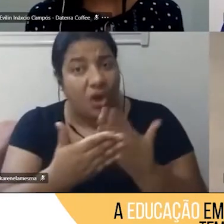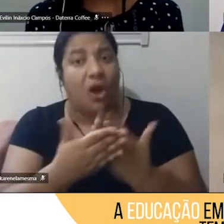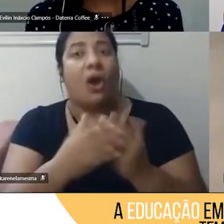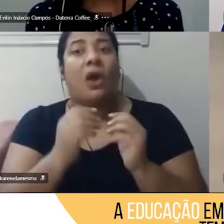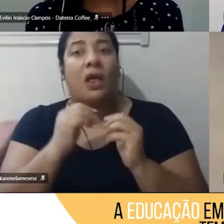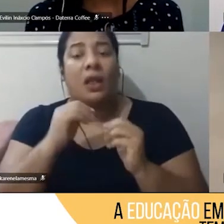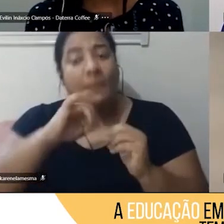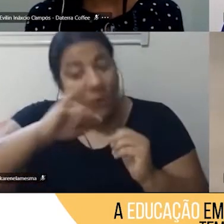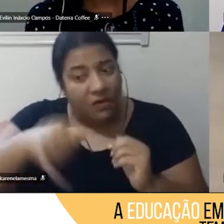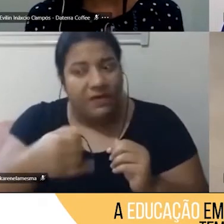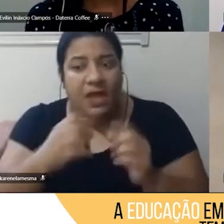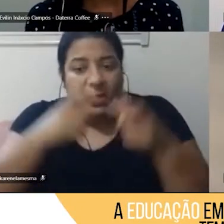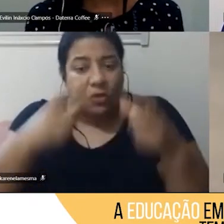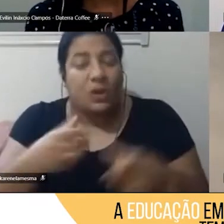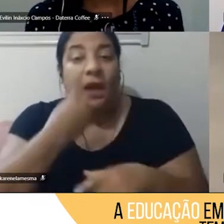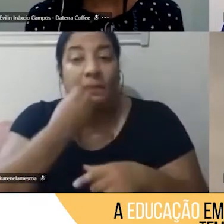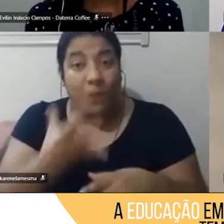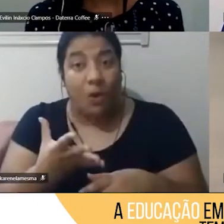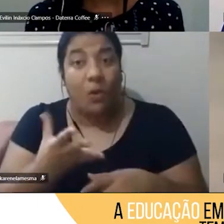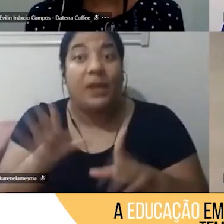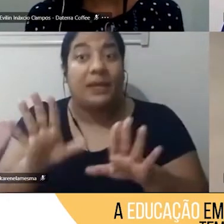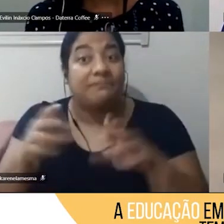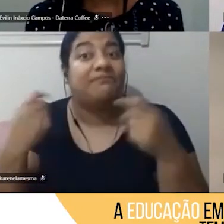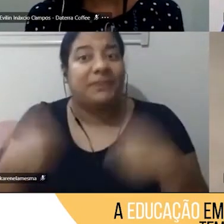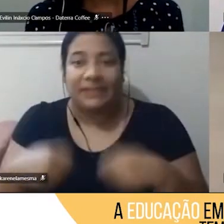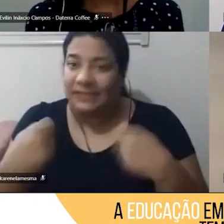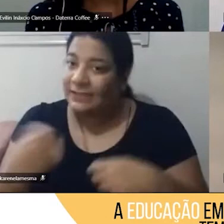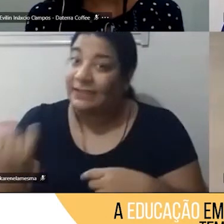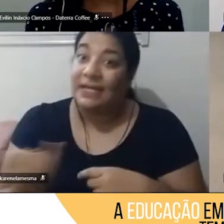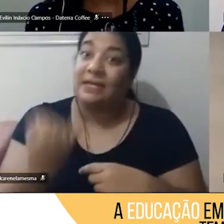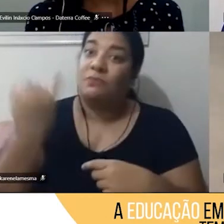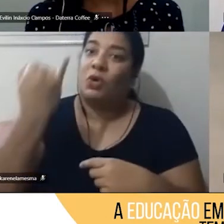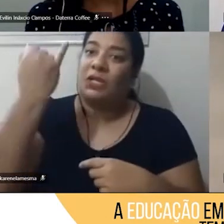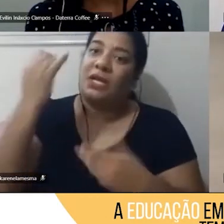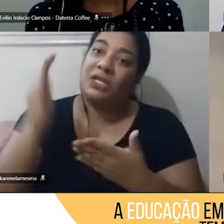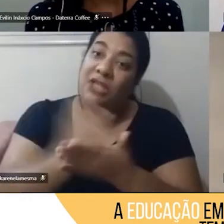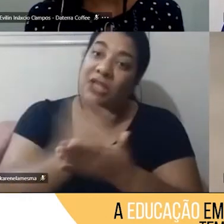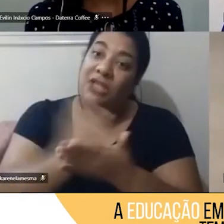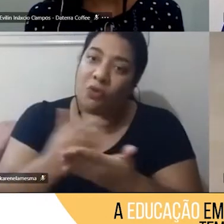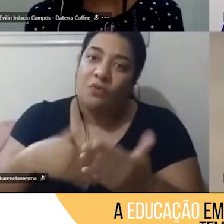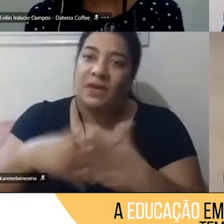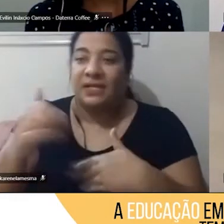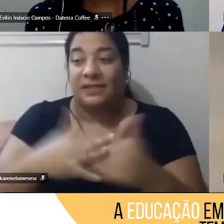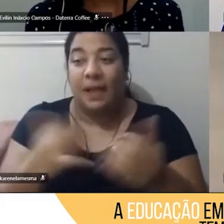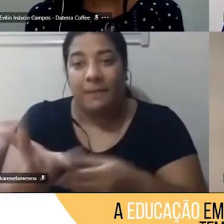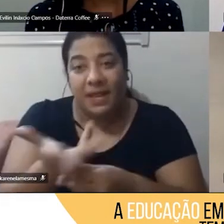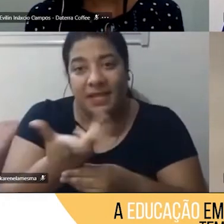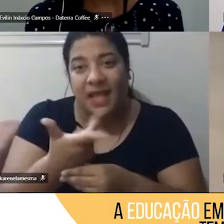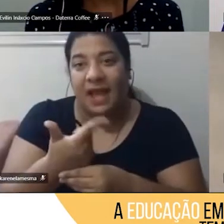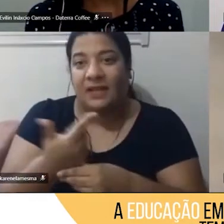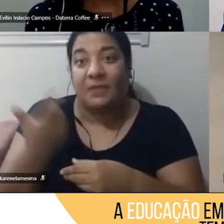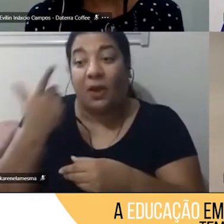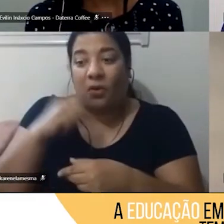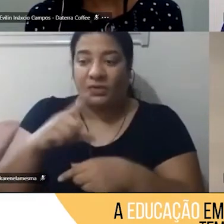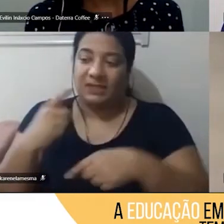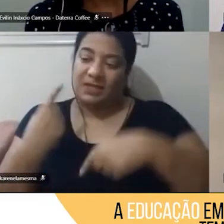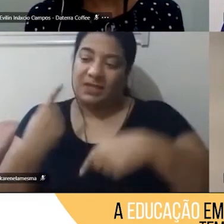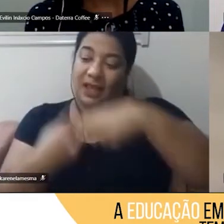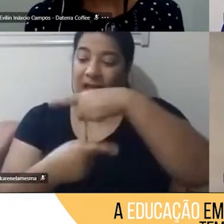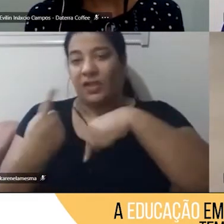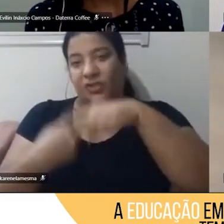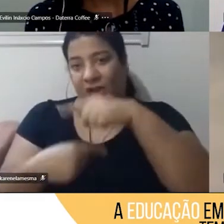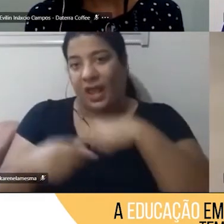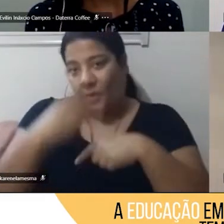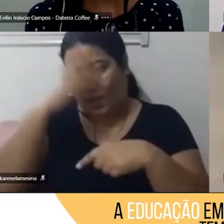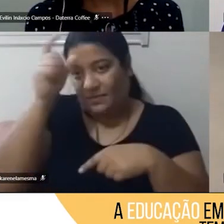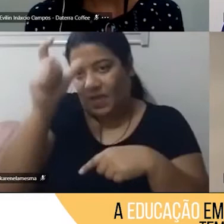competências são importantíssimas para que a gente saiba conviver com o outro e conviver com o mundo. Aí, nós temos algumas